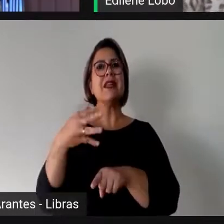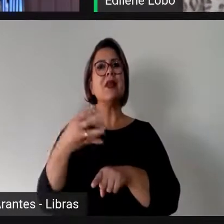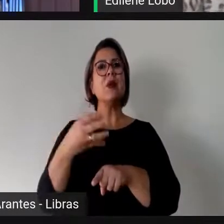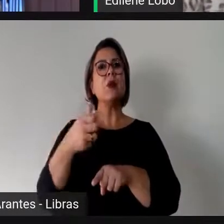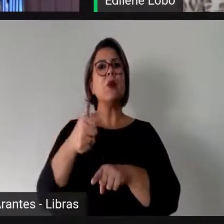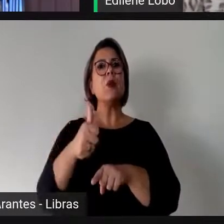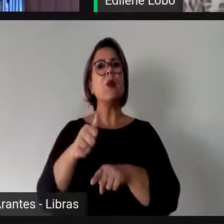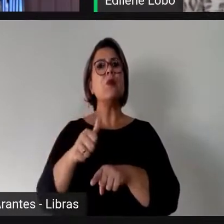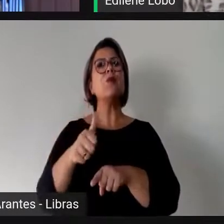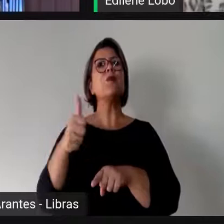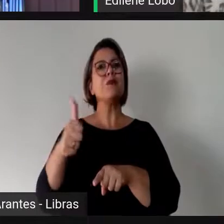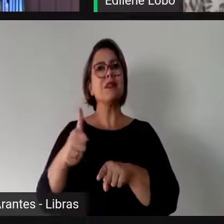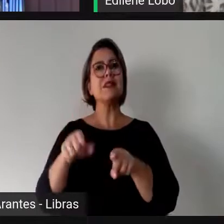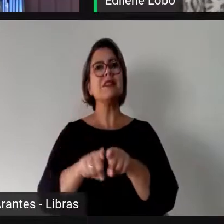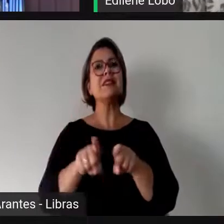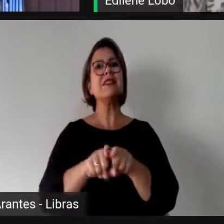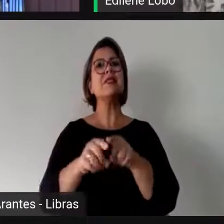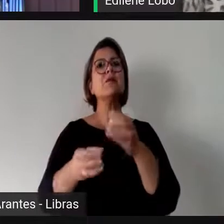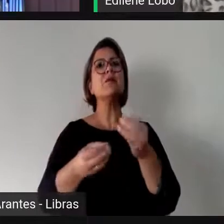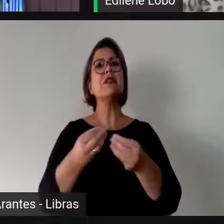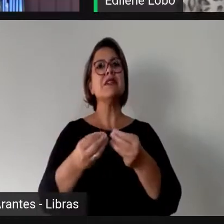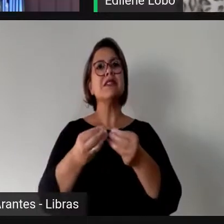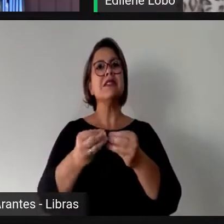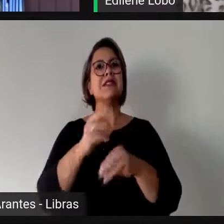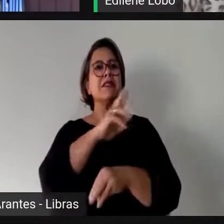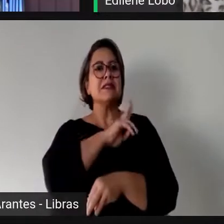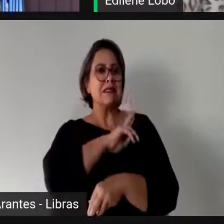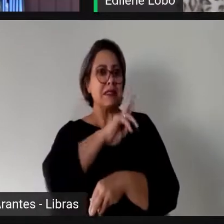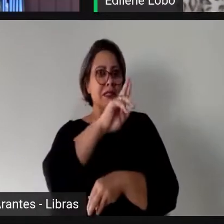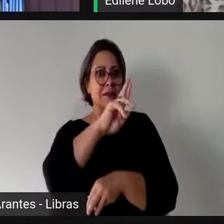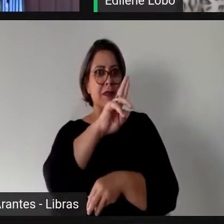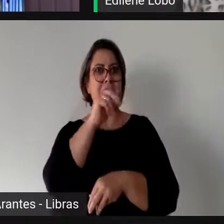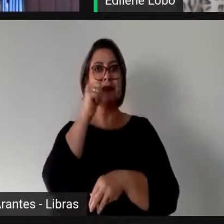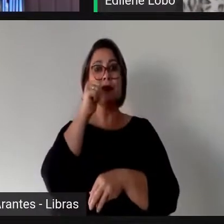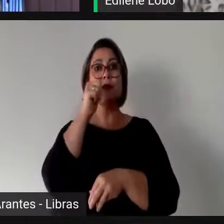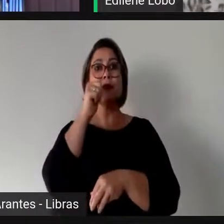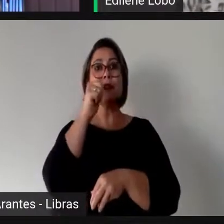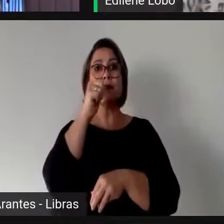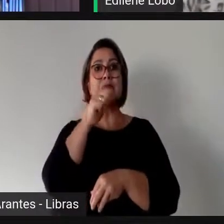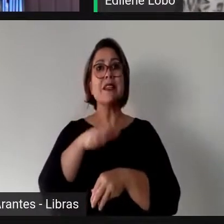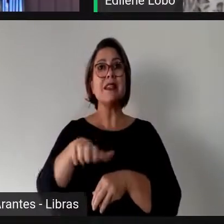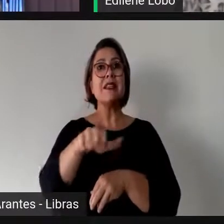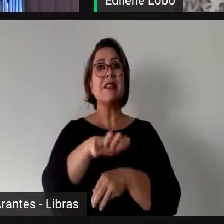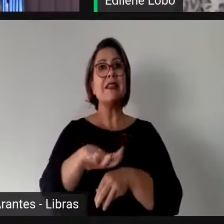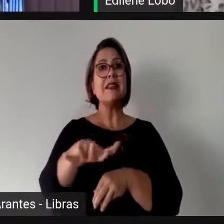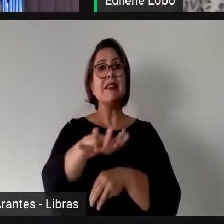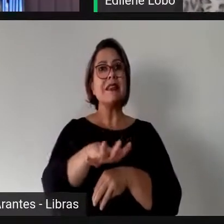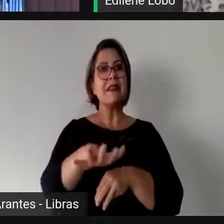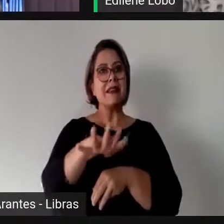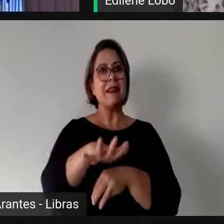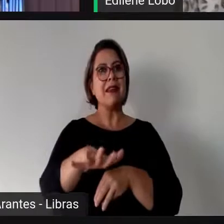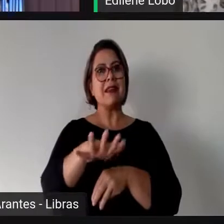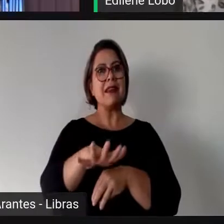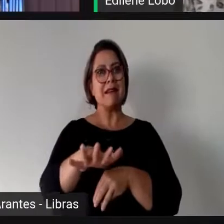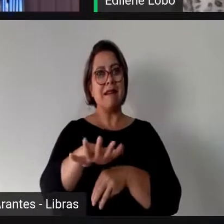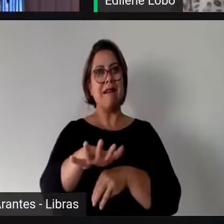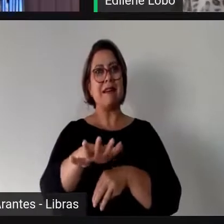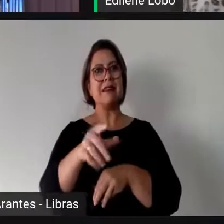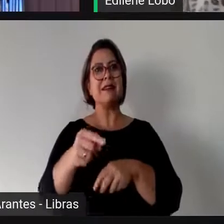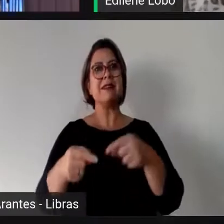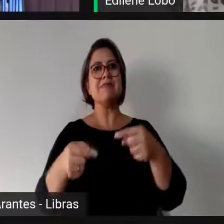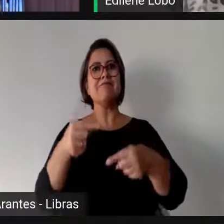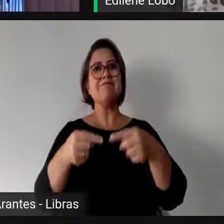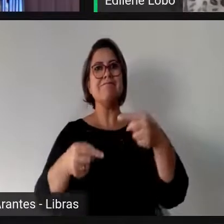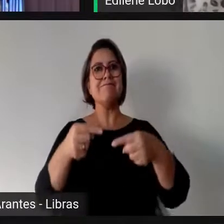na representação feminina no parlamento. Nós, então, temos essa desconfortável posição